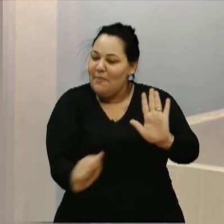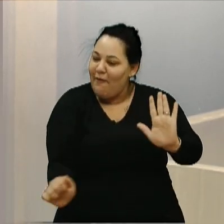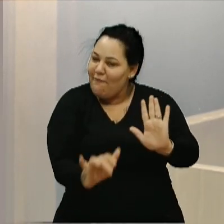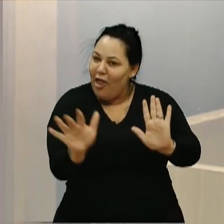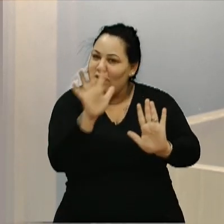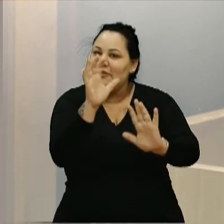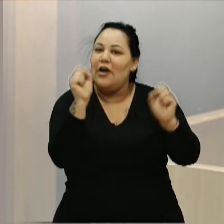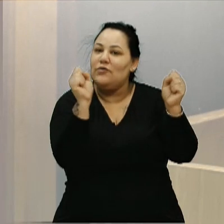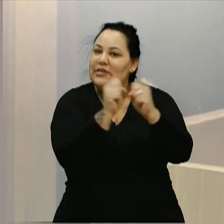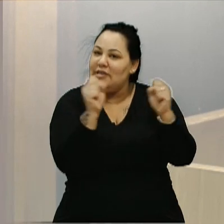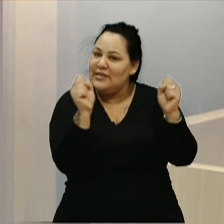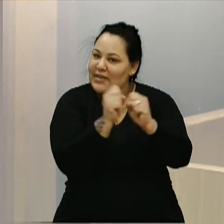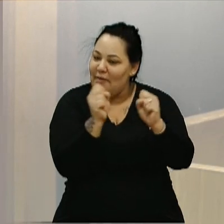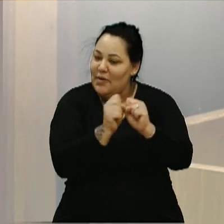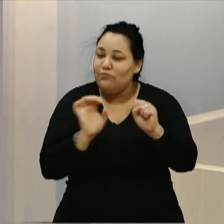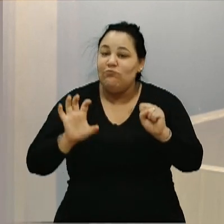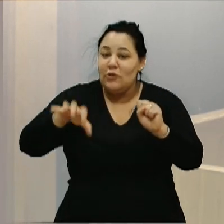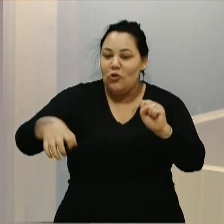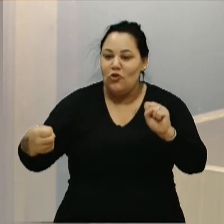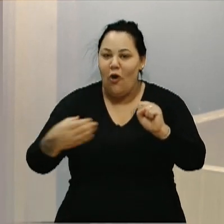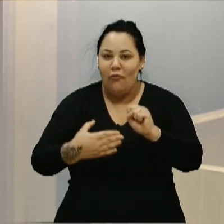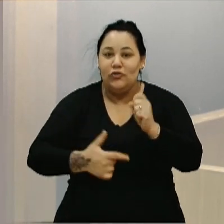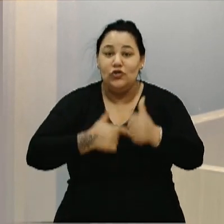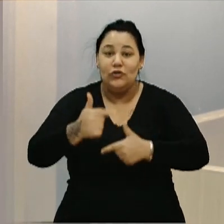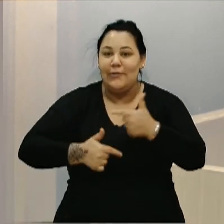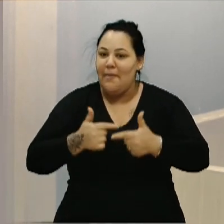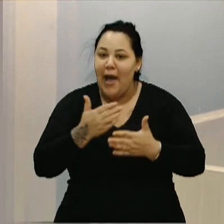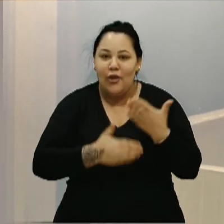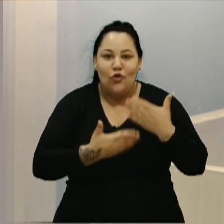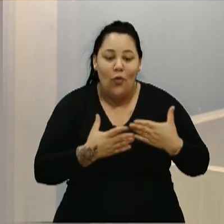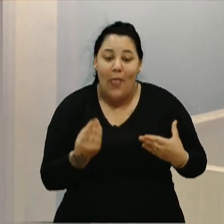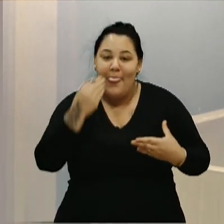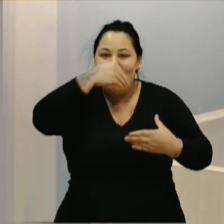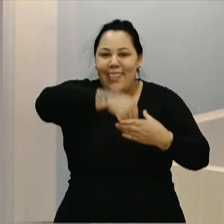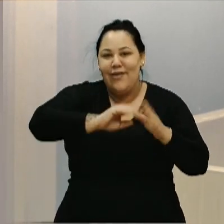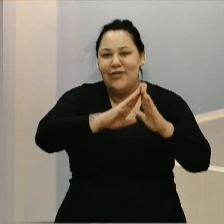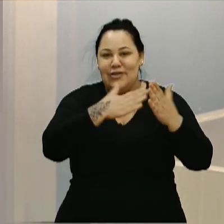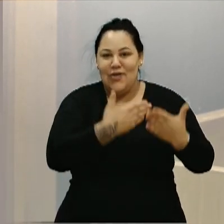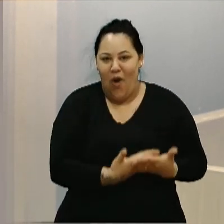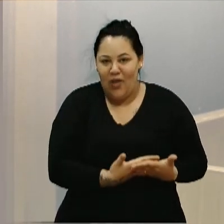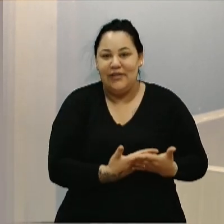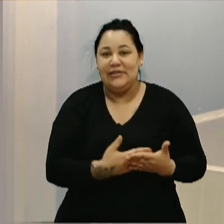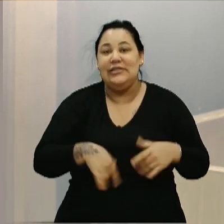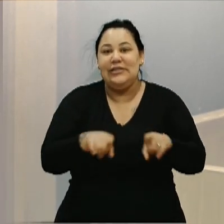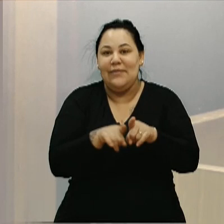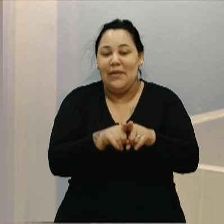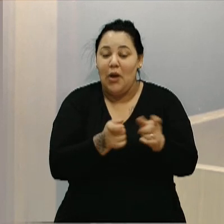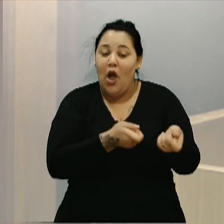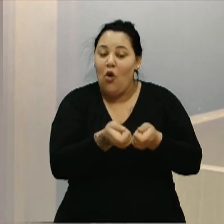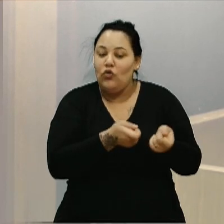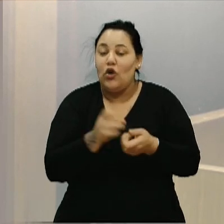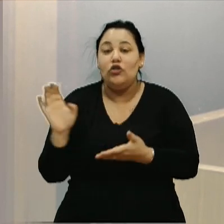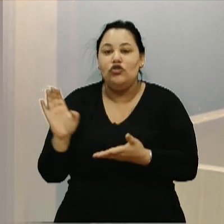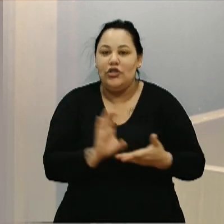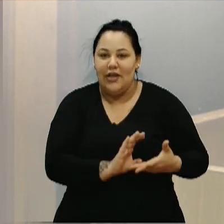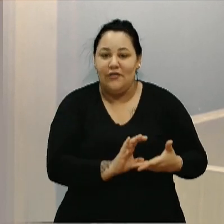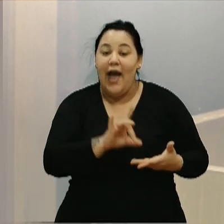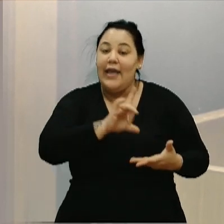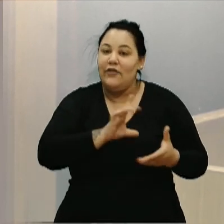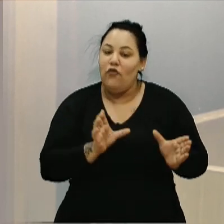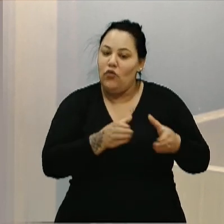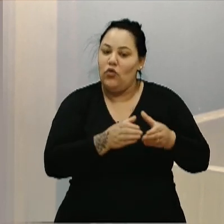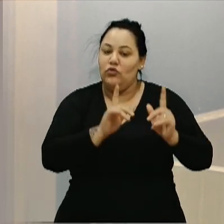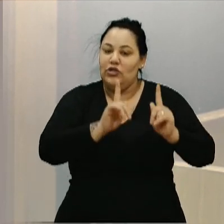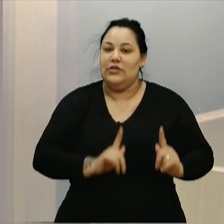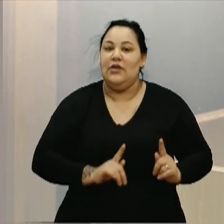sistematização dos setores, dos processos internos e de geração dos recursos, onde a gestão da entidade